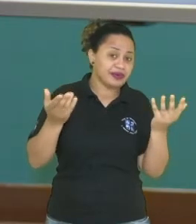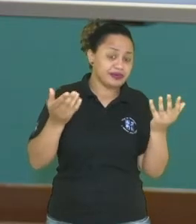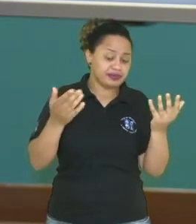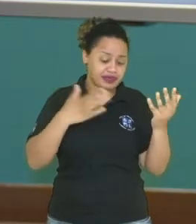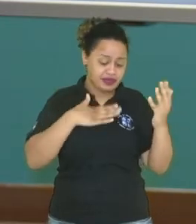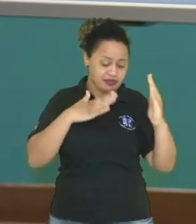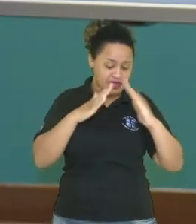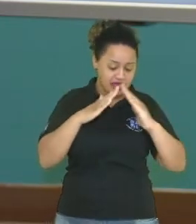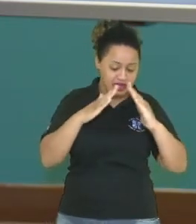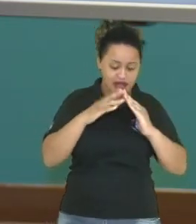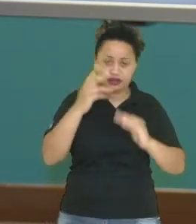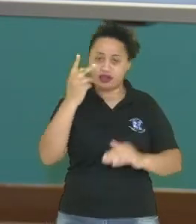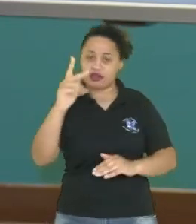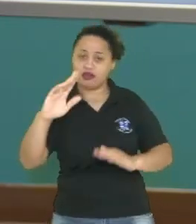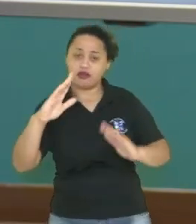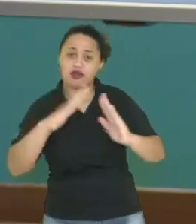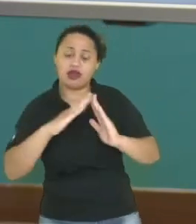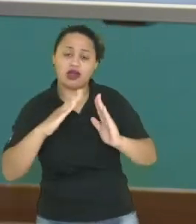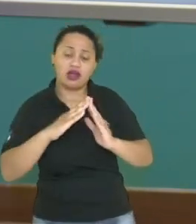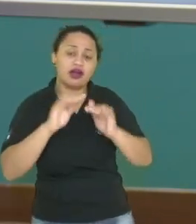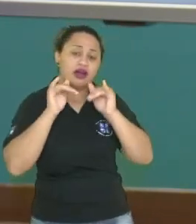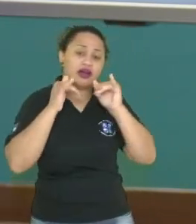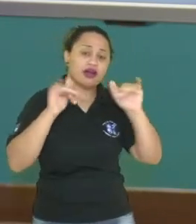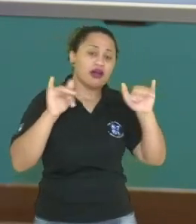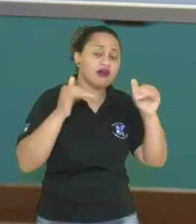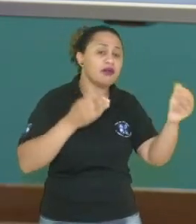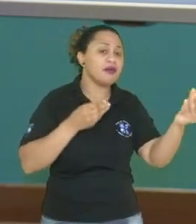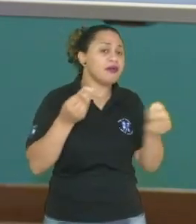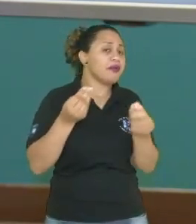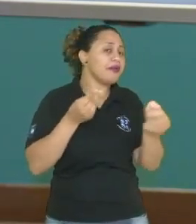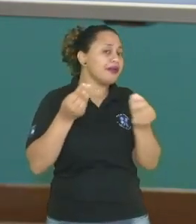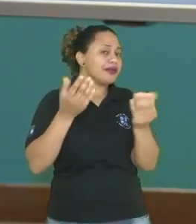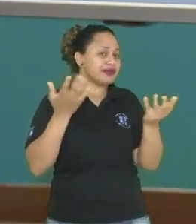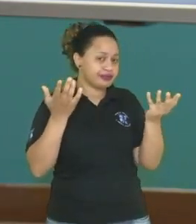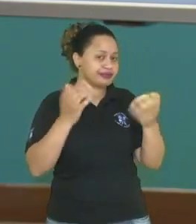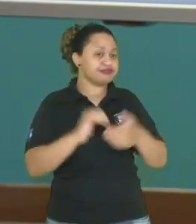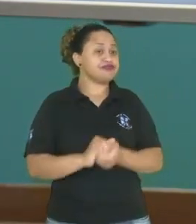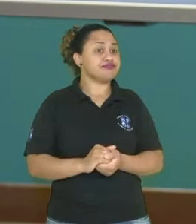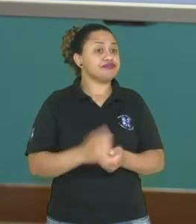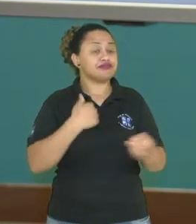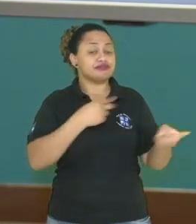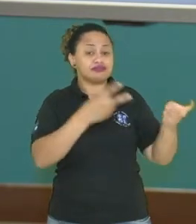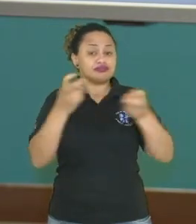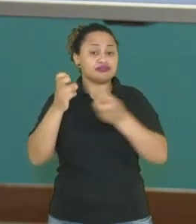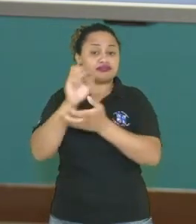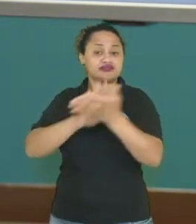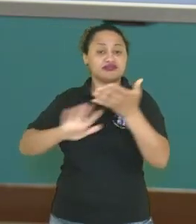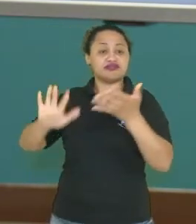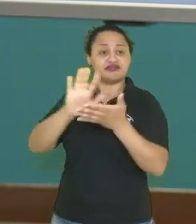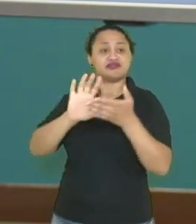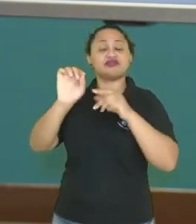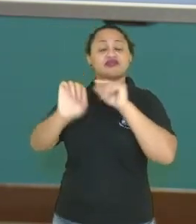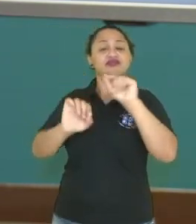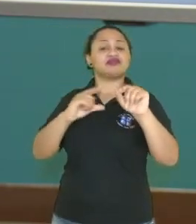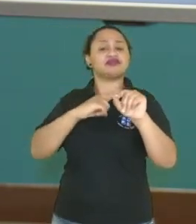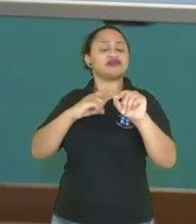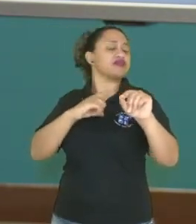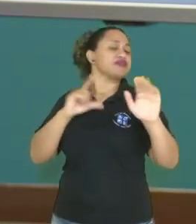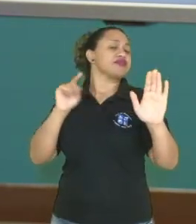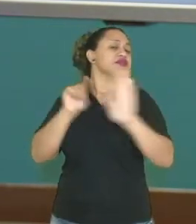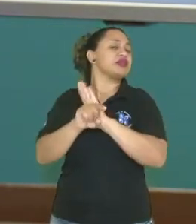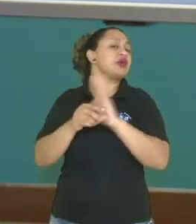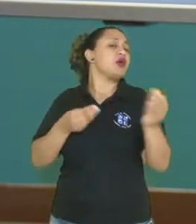casa? Como que a energia elétrica chega até as nossas casas? Então observando essa imagem, fica essa questão.